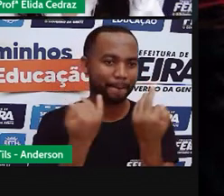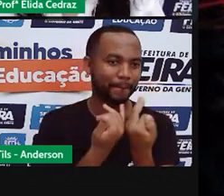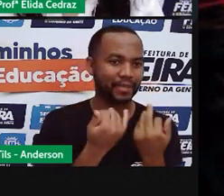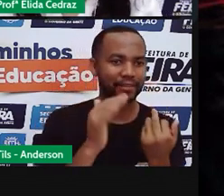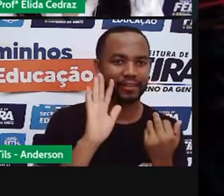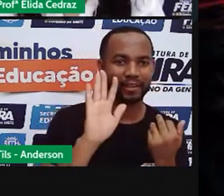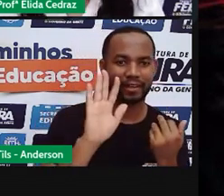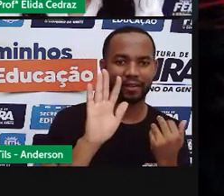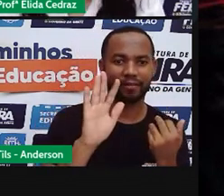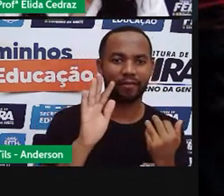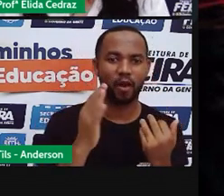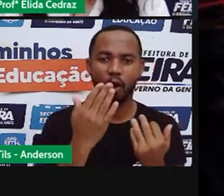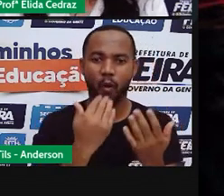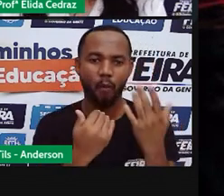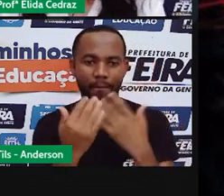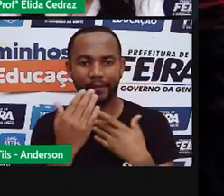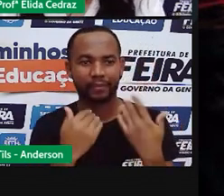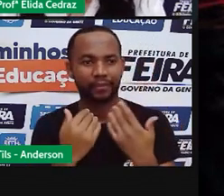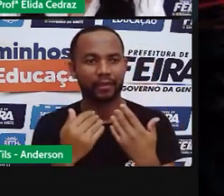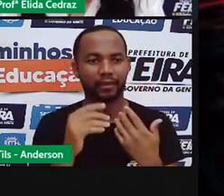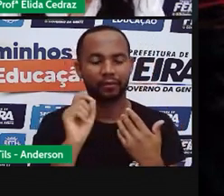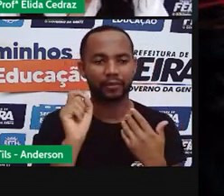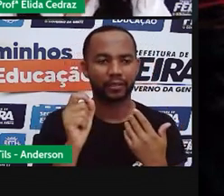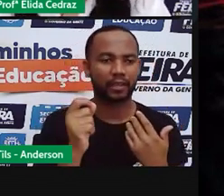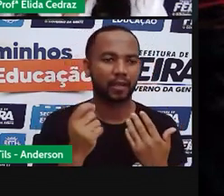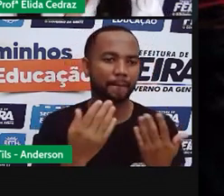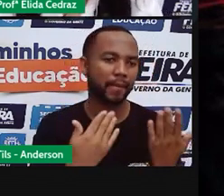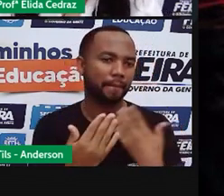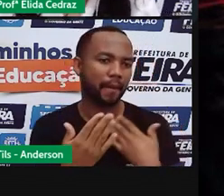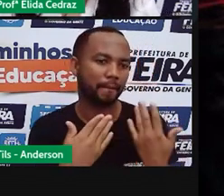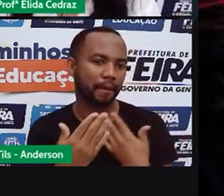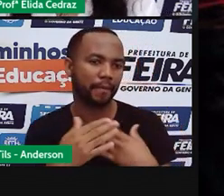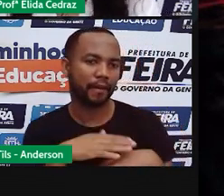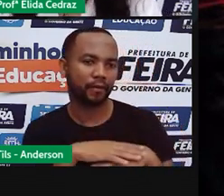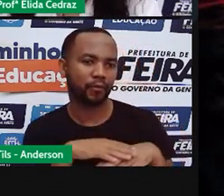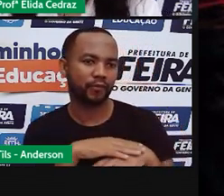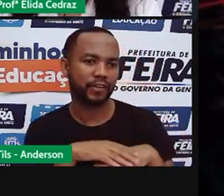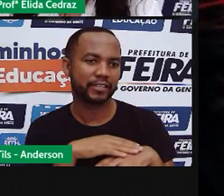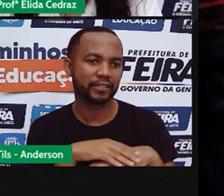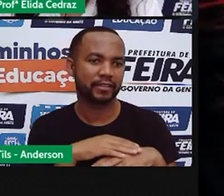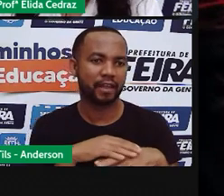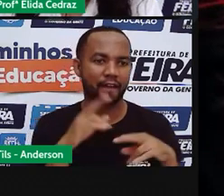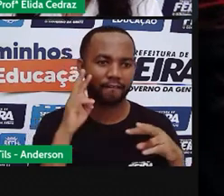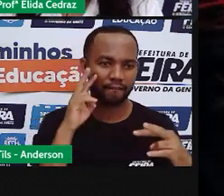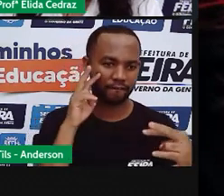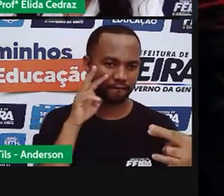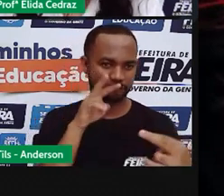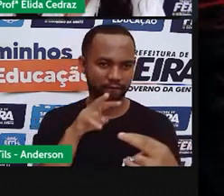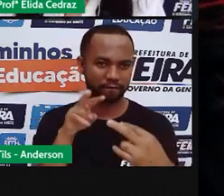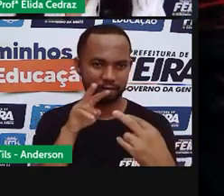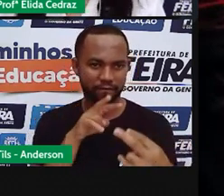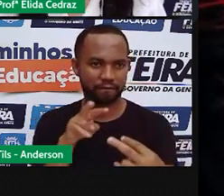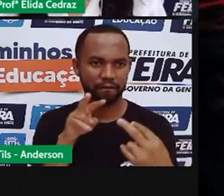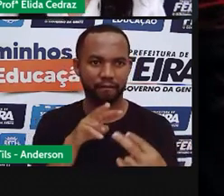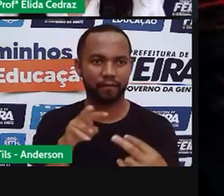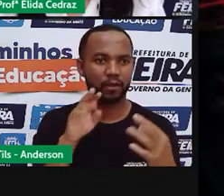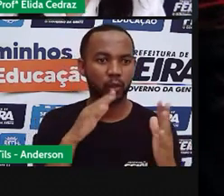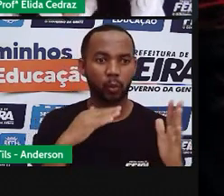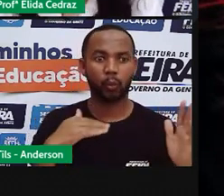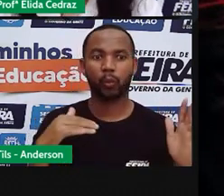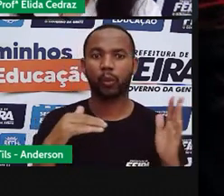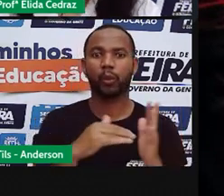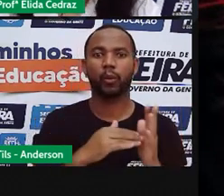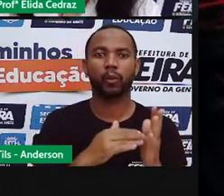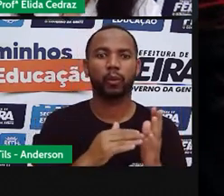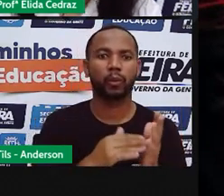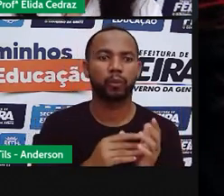a hora da refeição ou numa hora em que a gente poderia conversar diretamente com as pessoas, todos estão